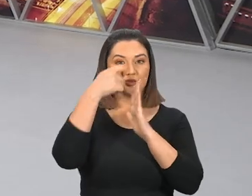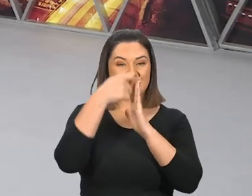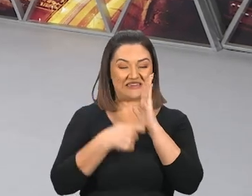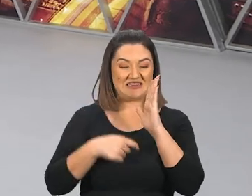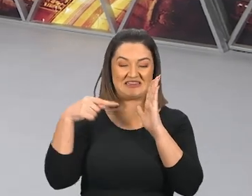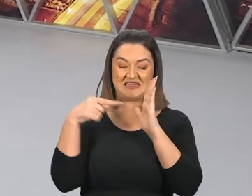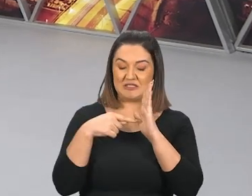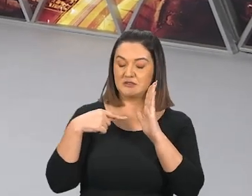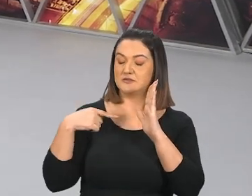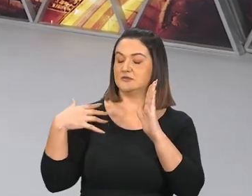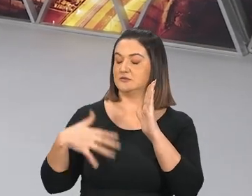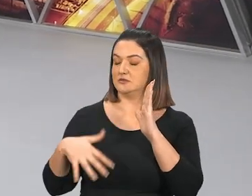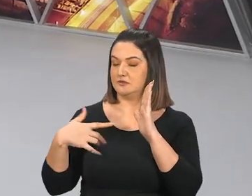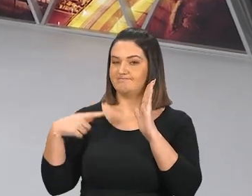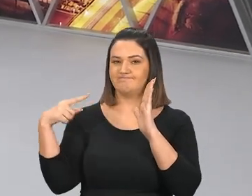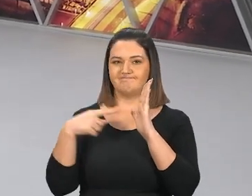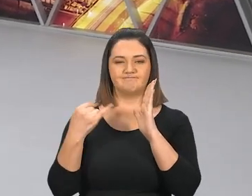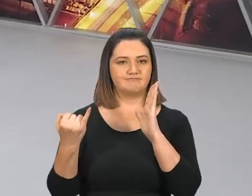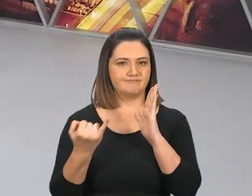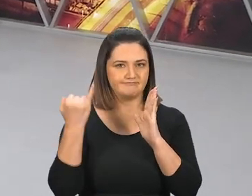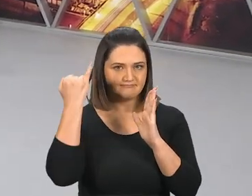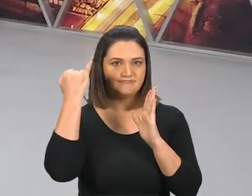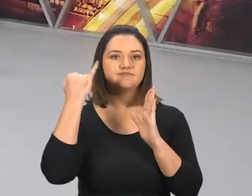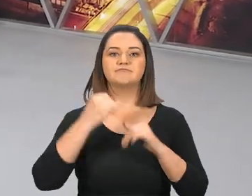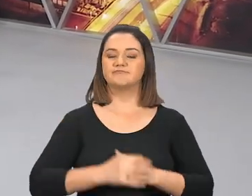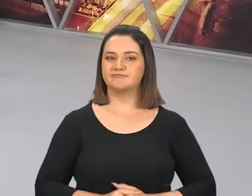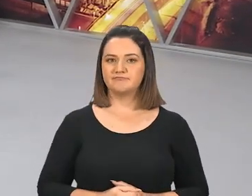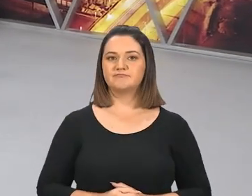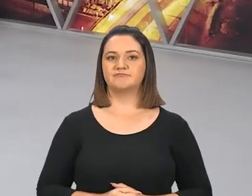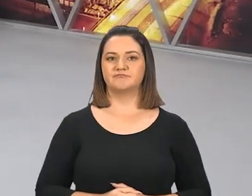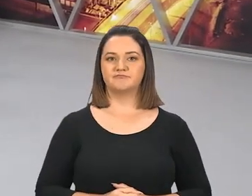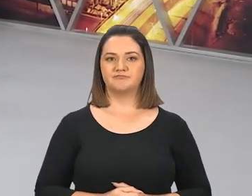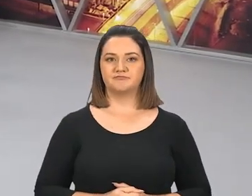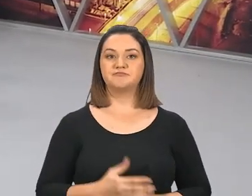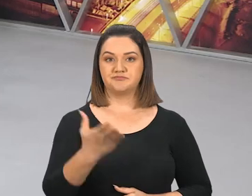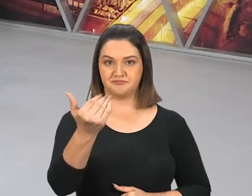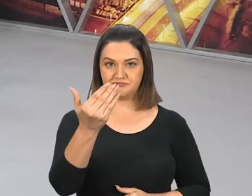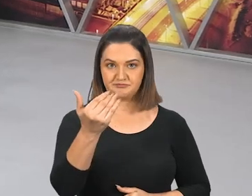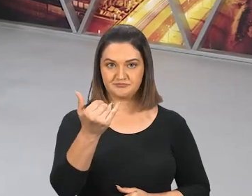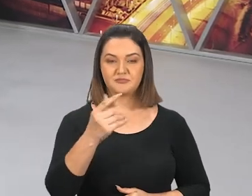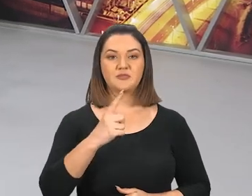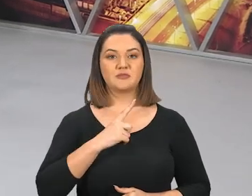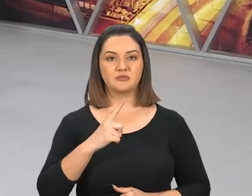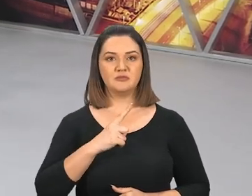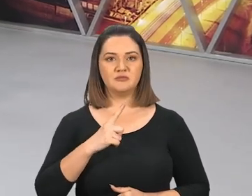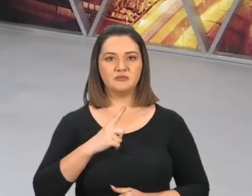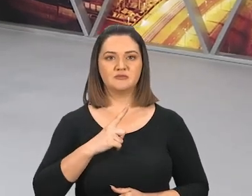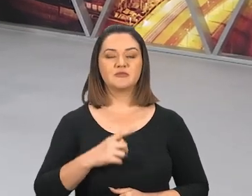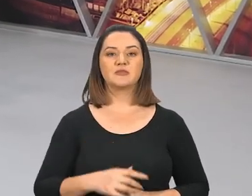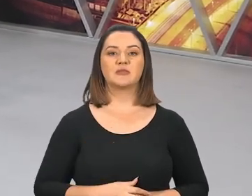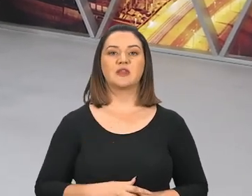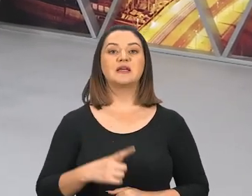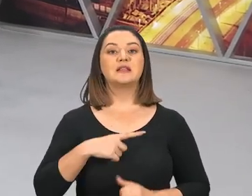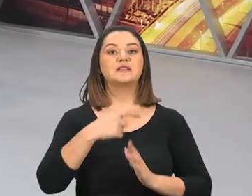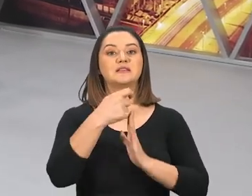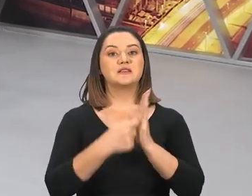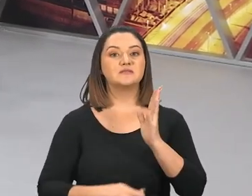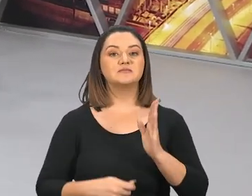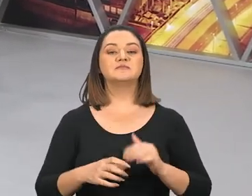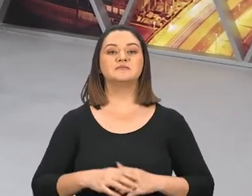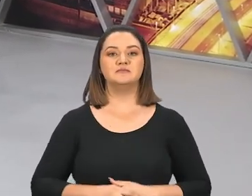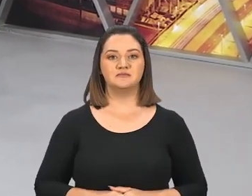agora, Que é um texto, Muito, Mas muito importante, Olha só, Vamos para, Tessalonicenses, Está bem?